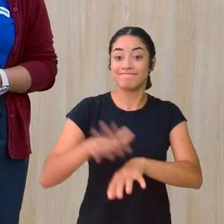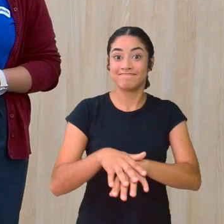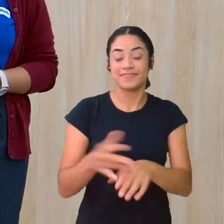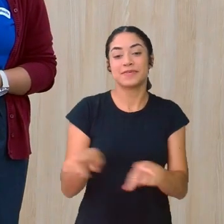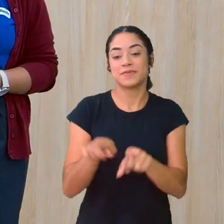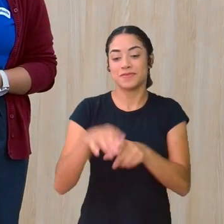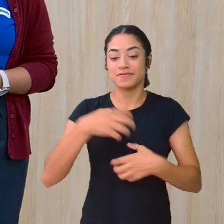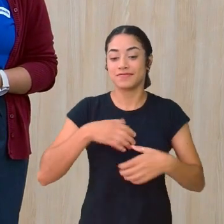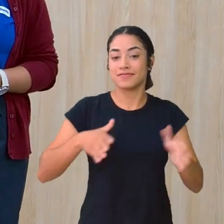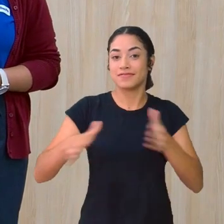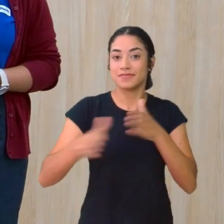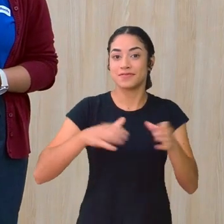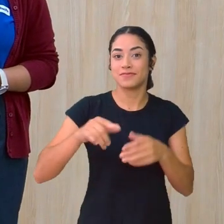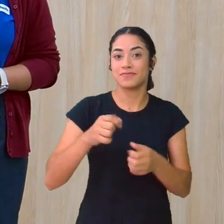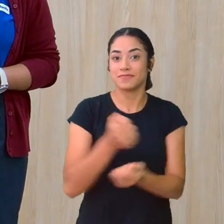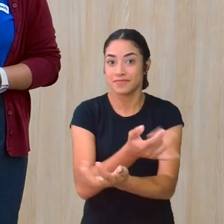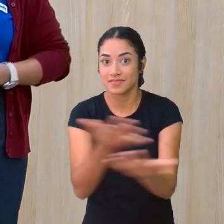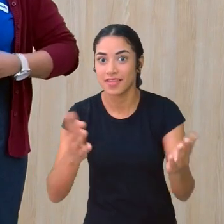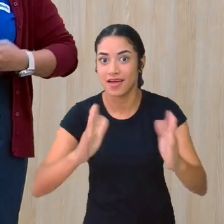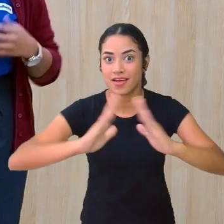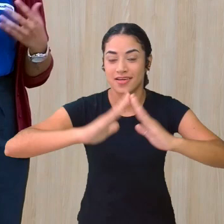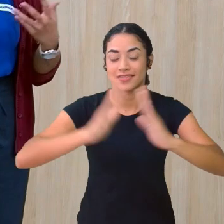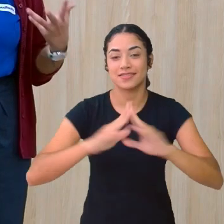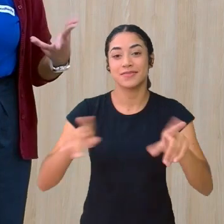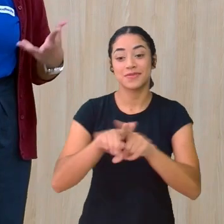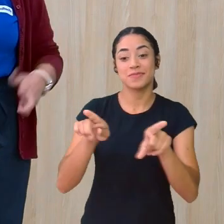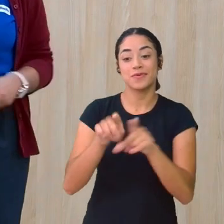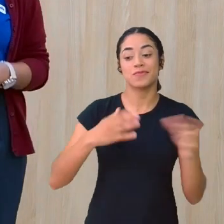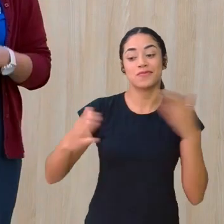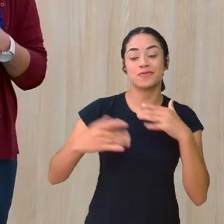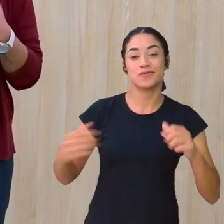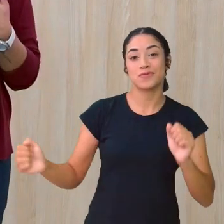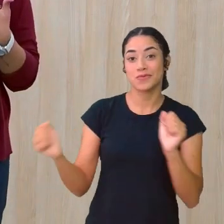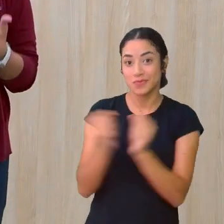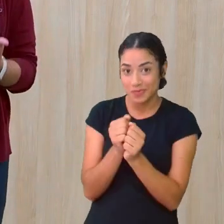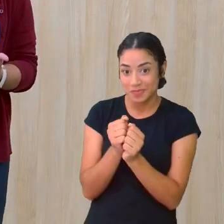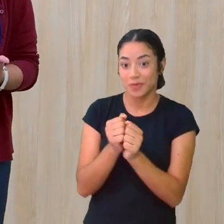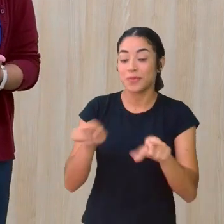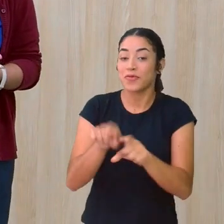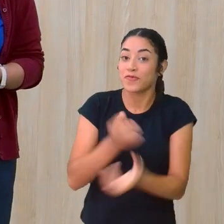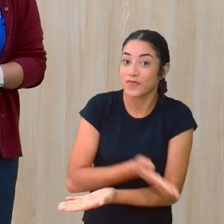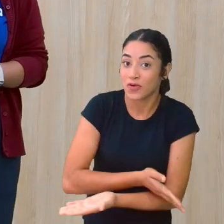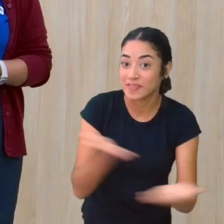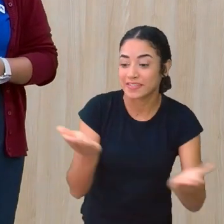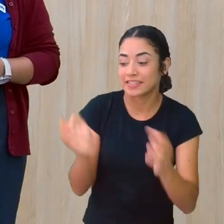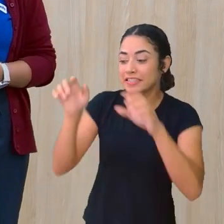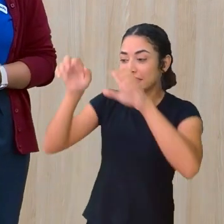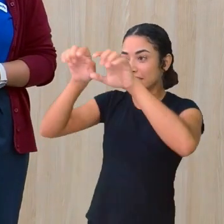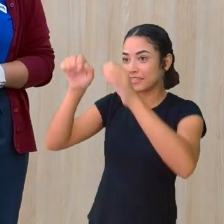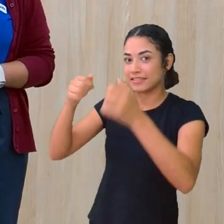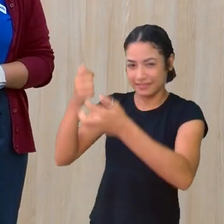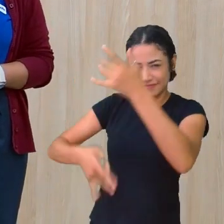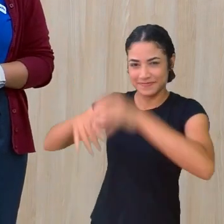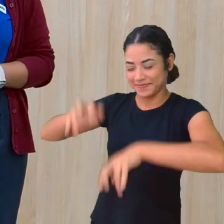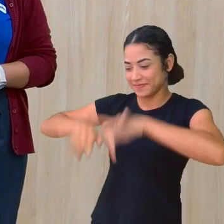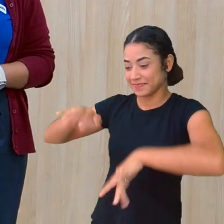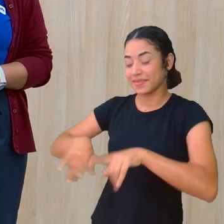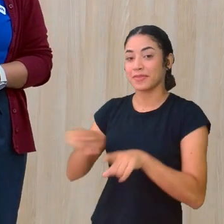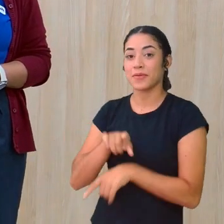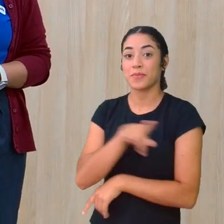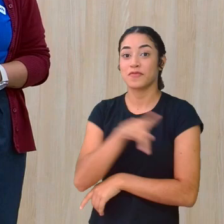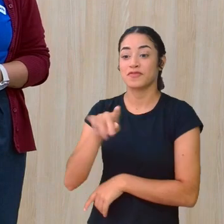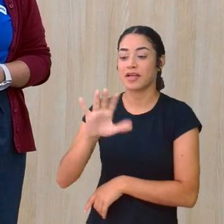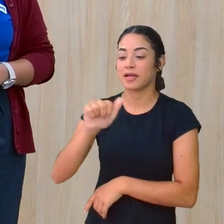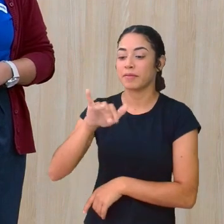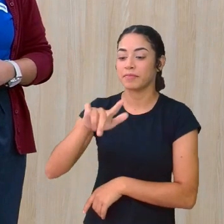todo mundo que tá aí em casa e conversando comigo no chat e conversando com vocês aí também em casa, eu tenho a nossa professora Camille